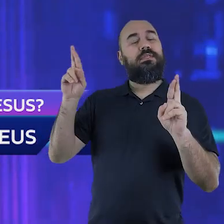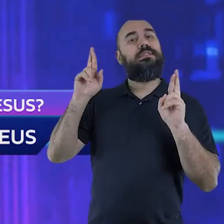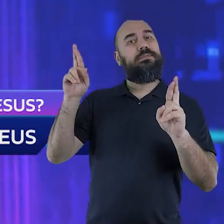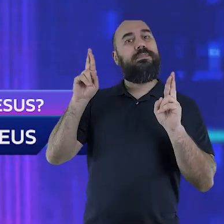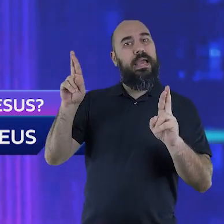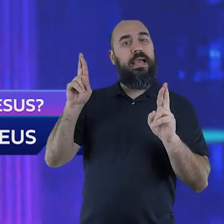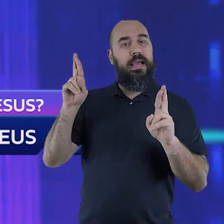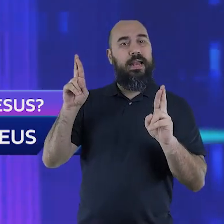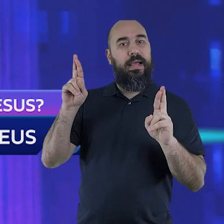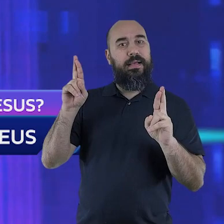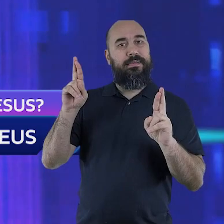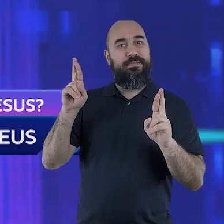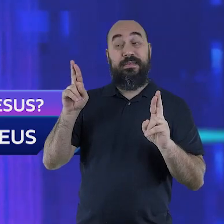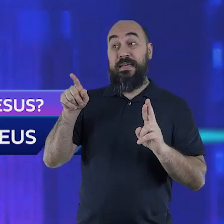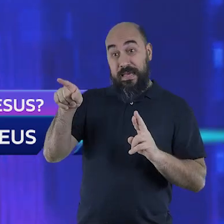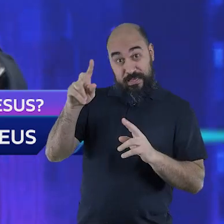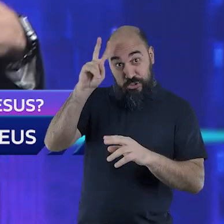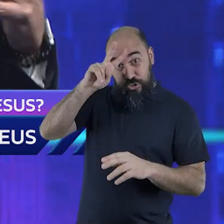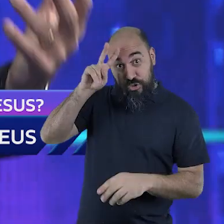com que hoje eu e você